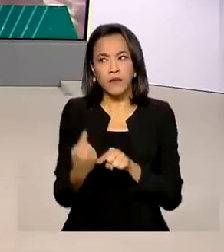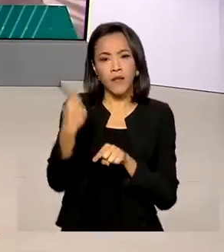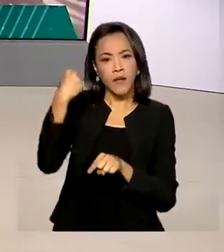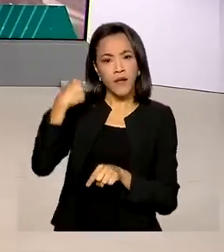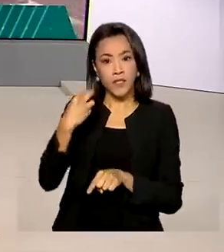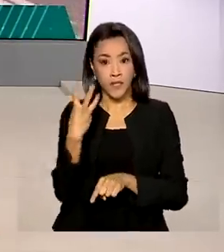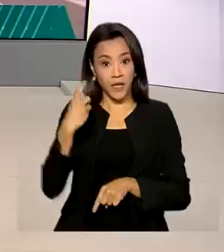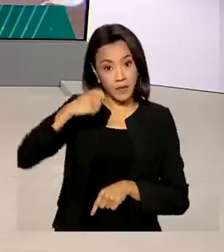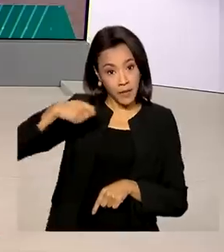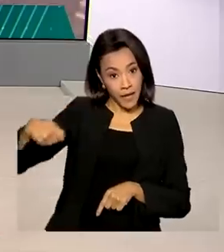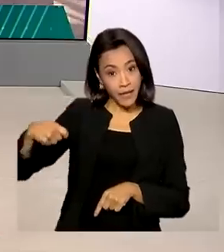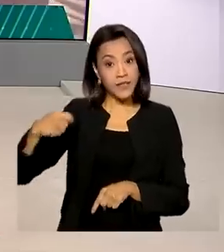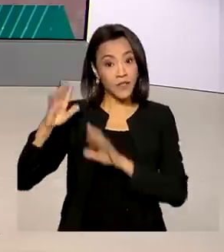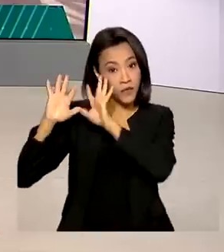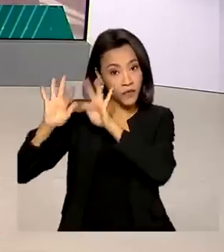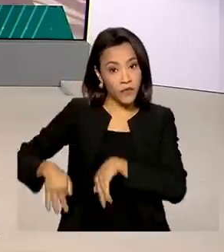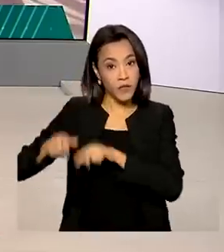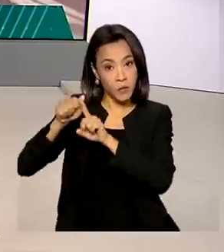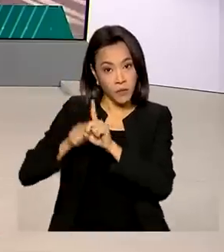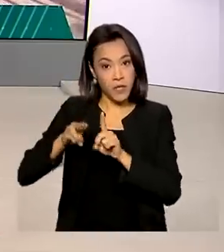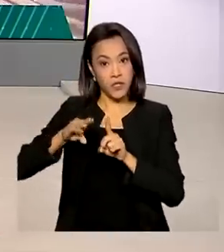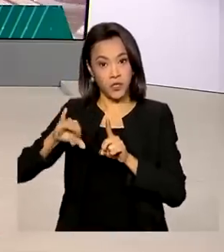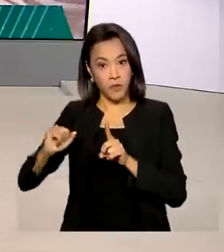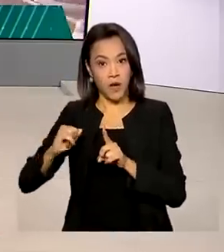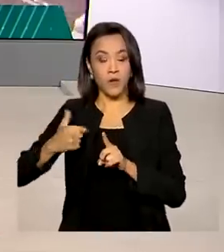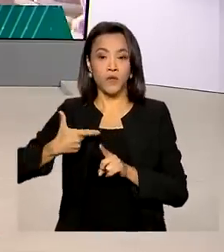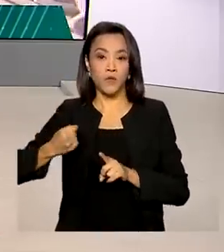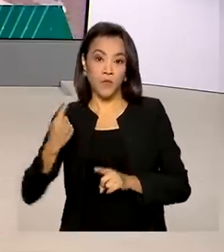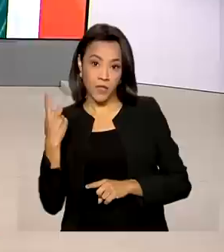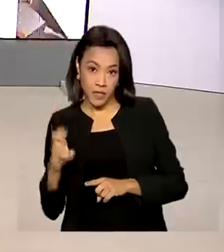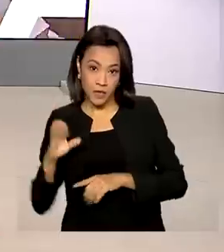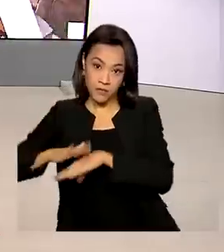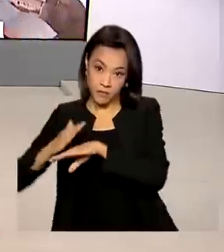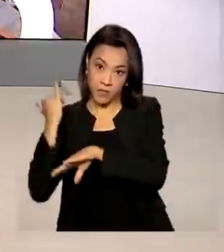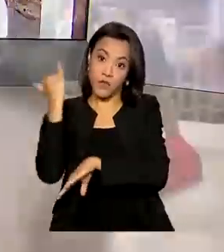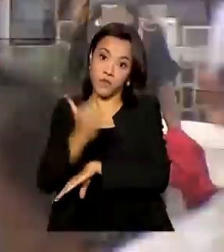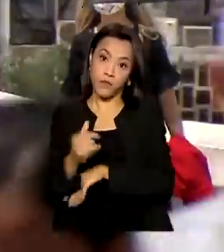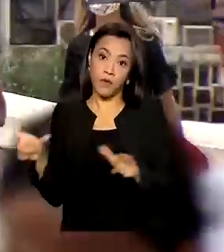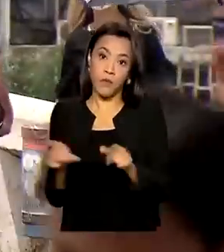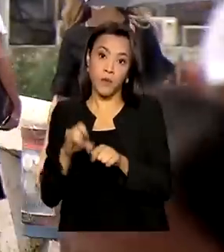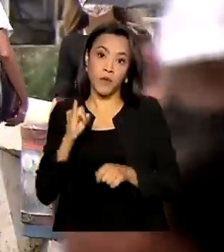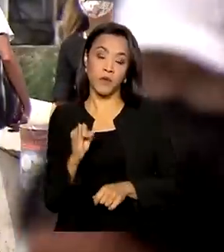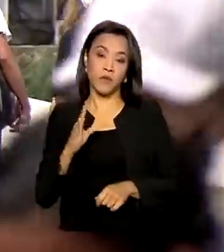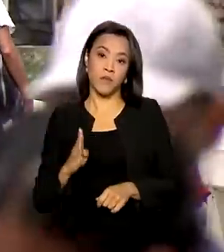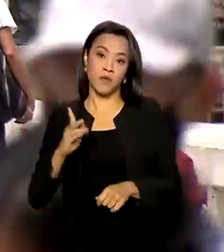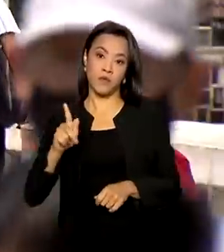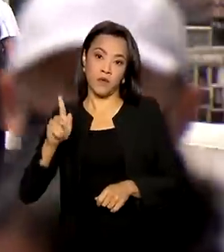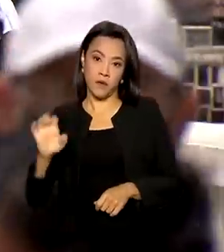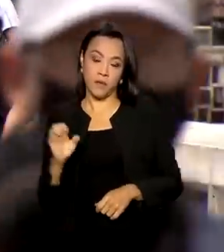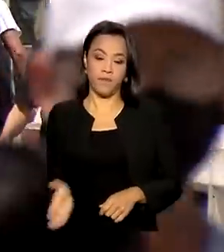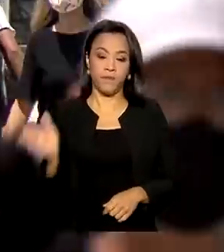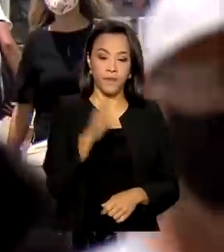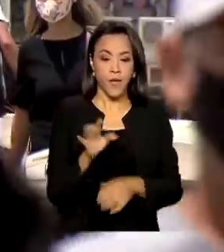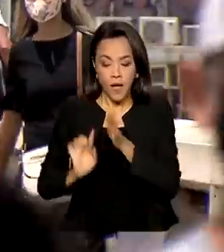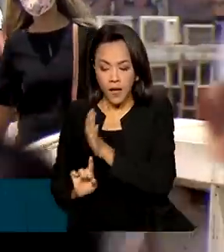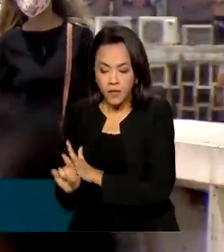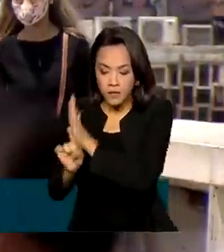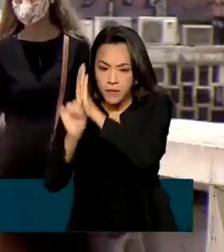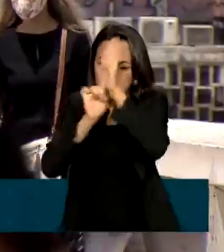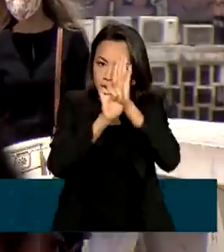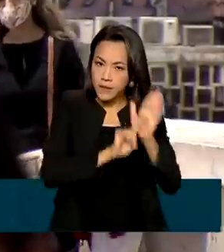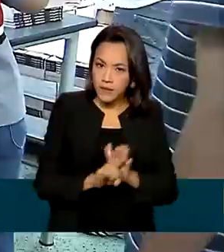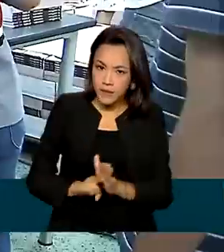trimestre encerrado em maio de 2015, segundo o IBGE. Os dados da pesquisa por amostra de